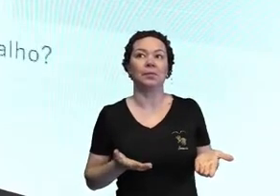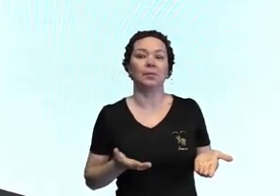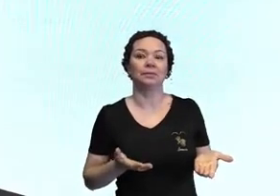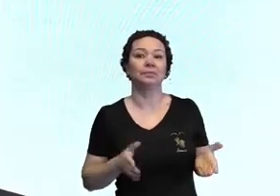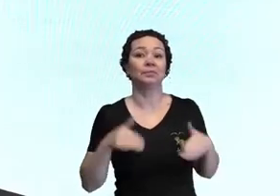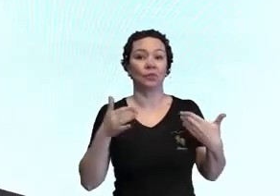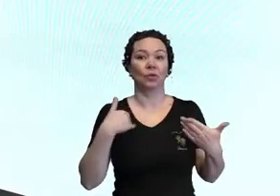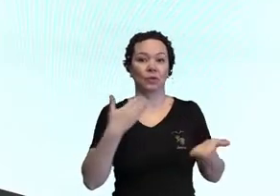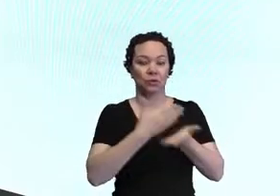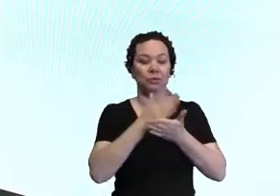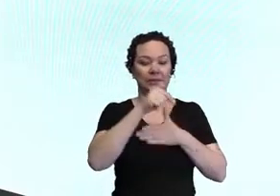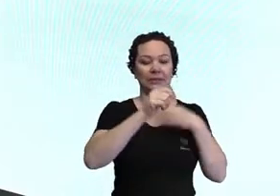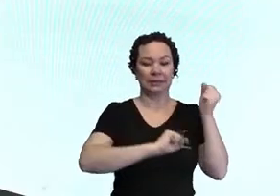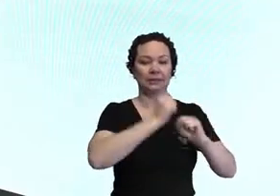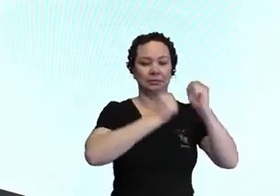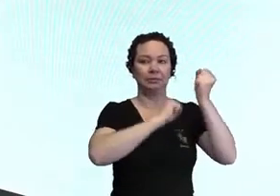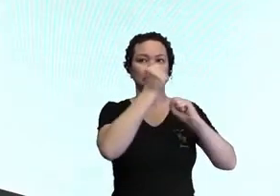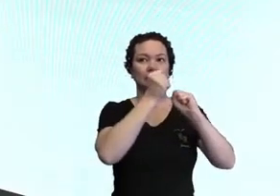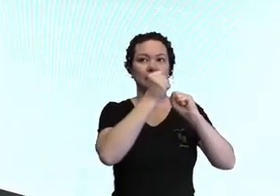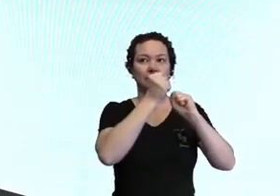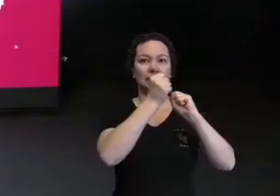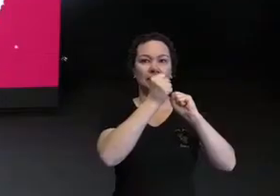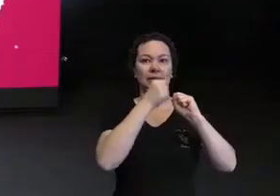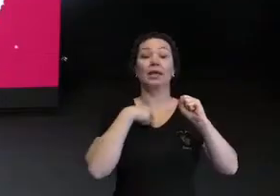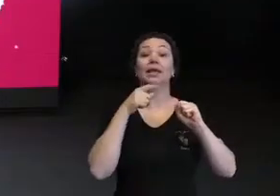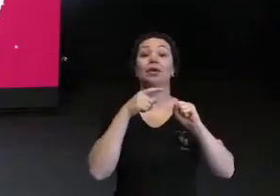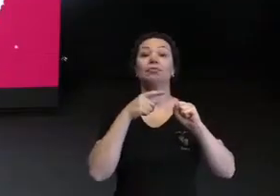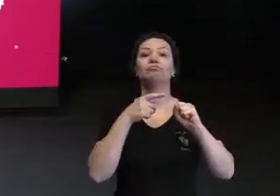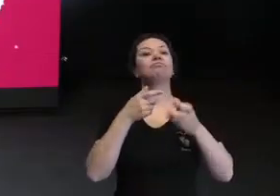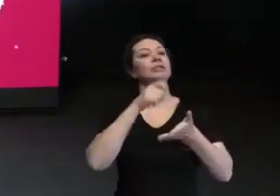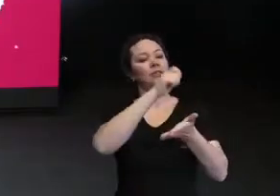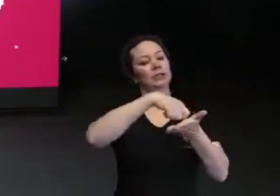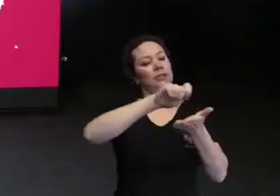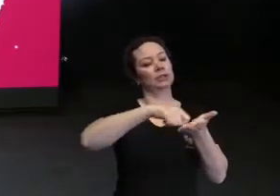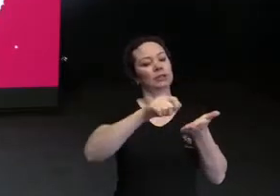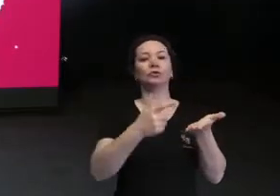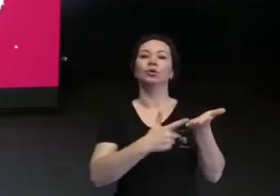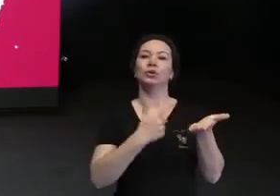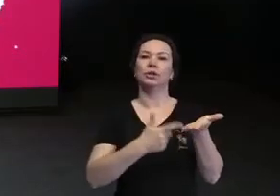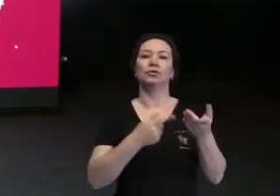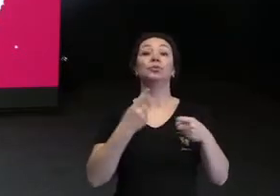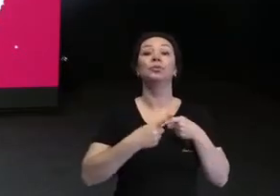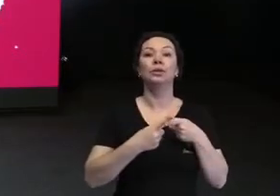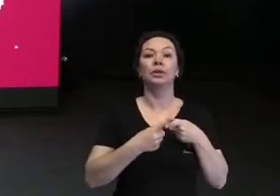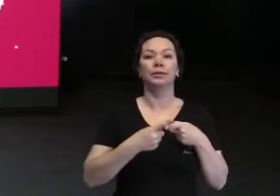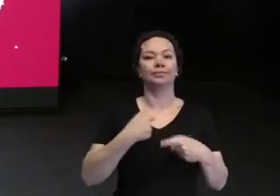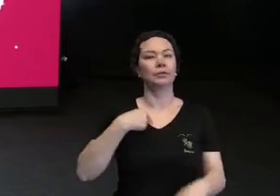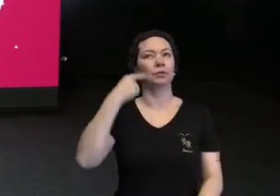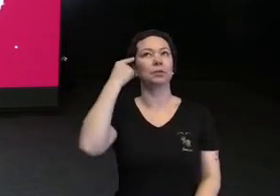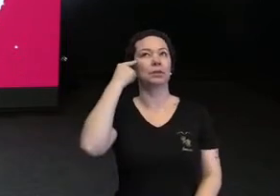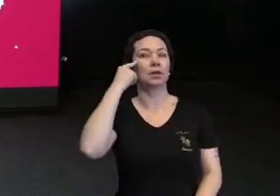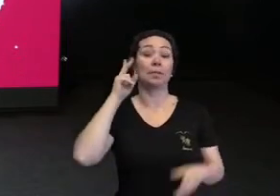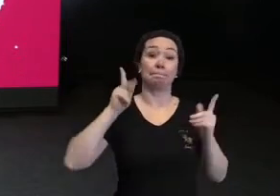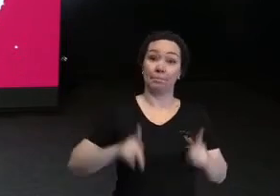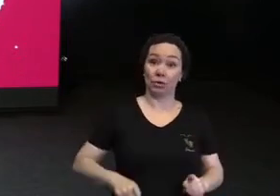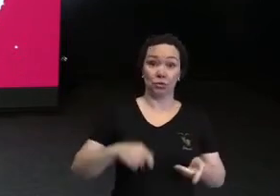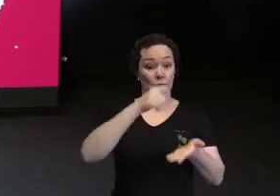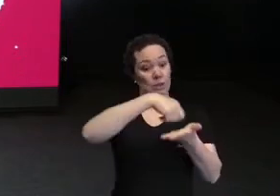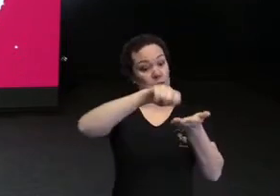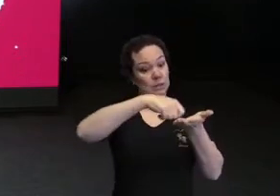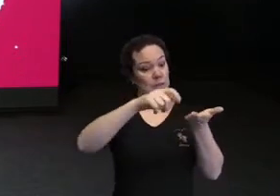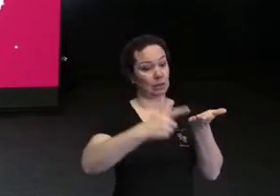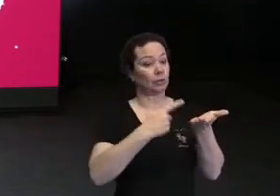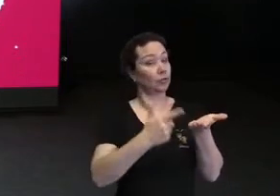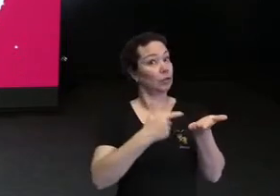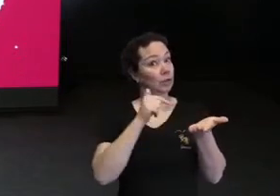quando eu entrei nessa produtora, eu resolvi escrever um livro. Por quê? Porque, na minha cabeça, pessoas que escreviam livros